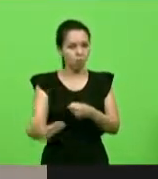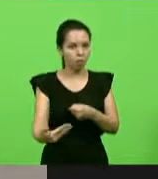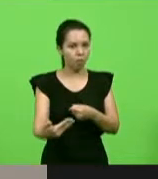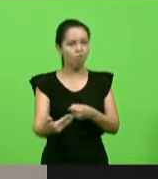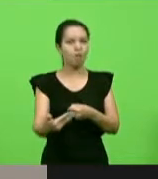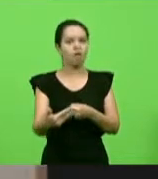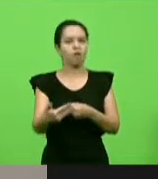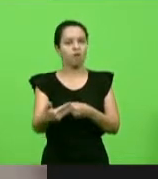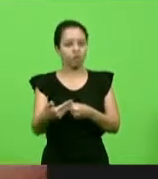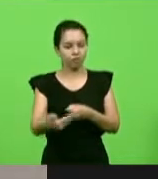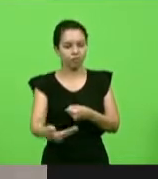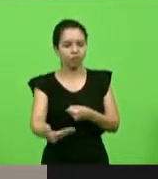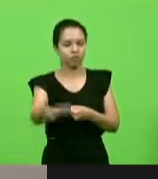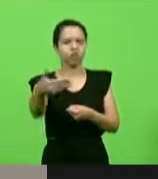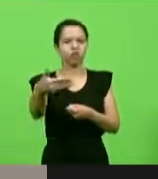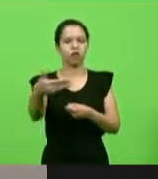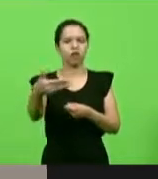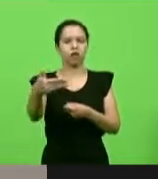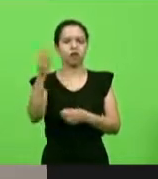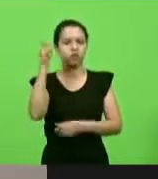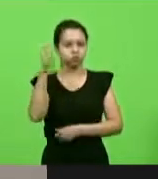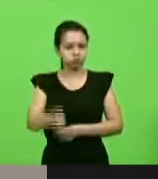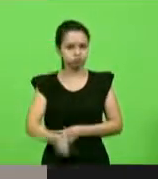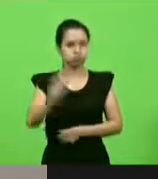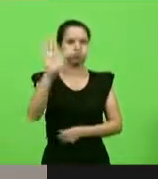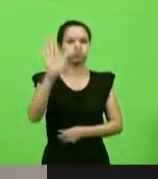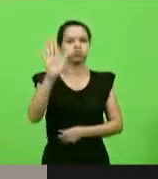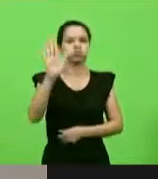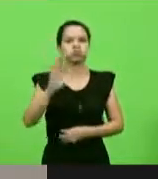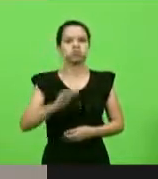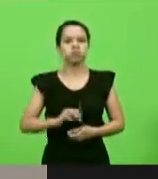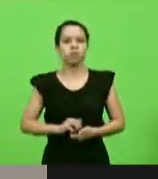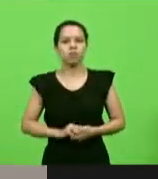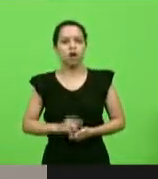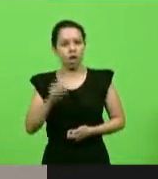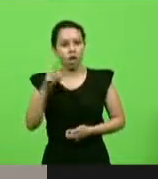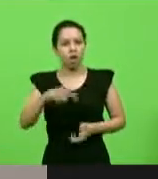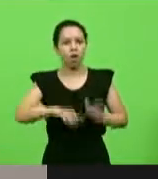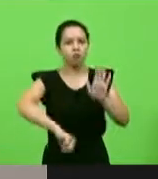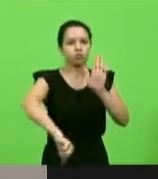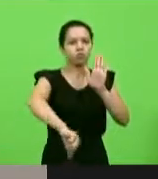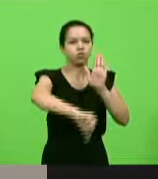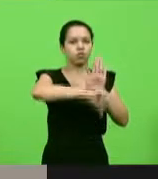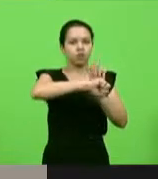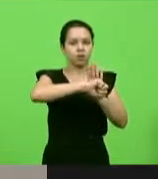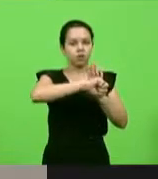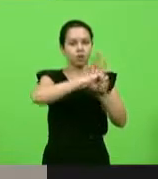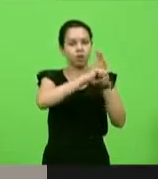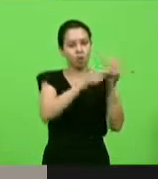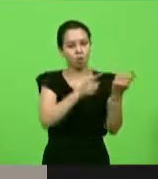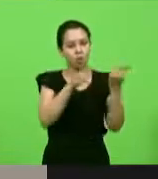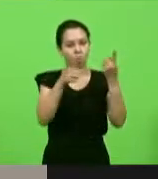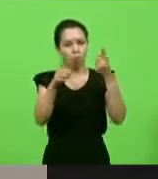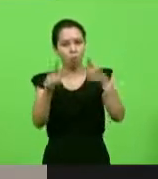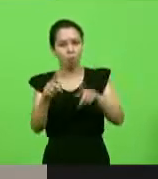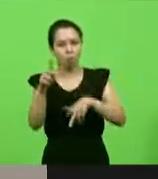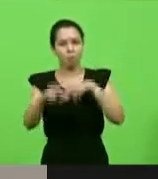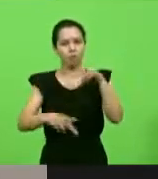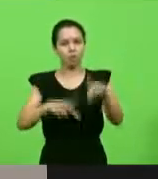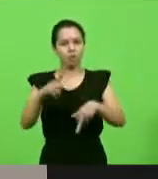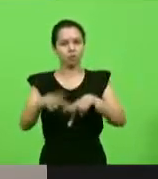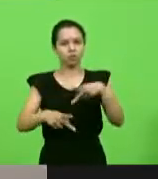realização deste leilão. É mais um crime contra a população e o Brasil,